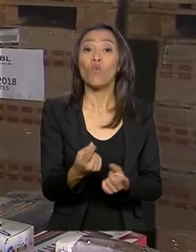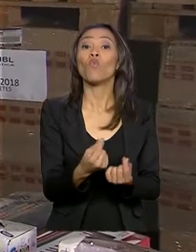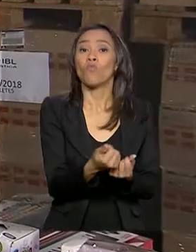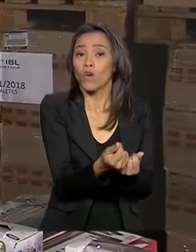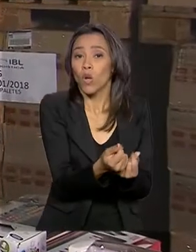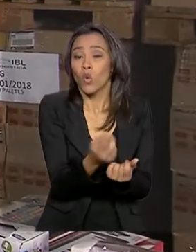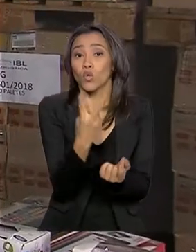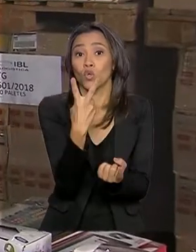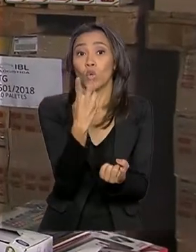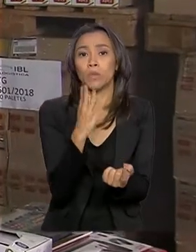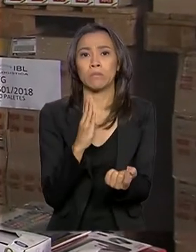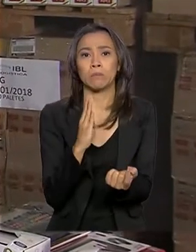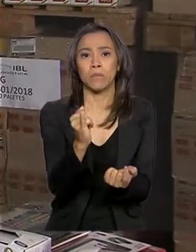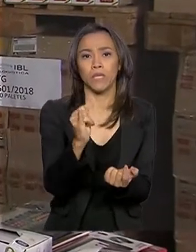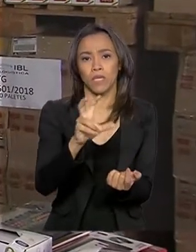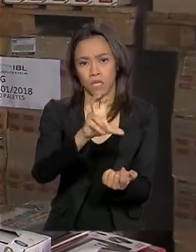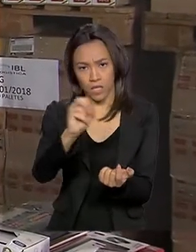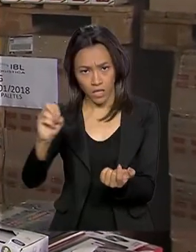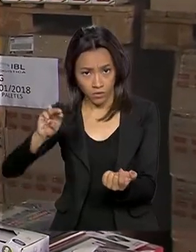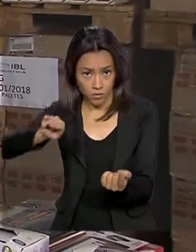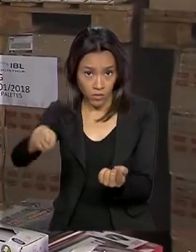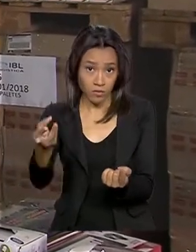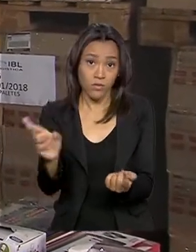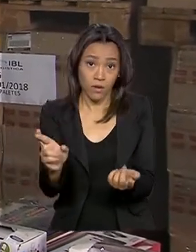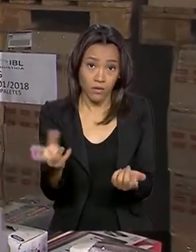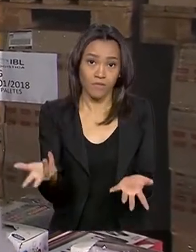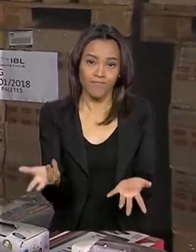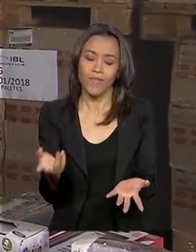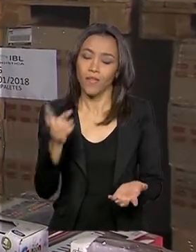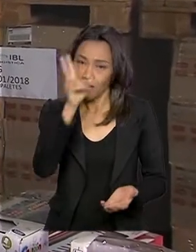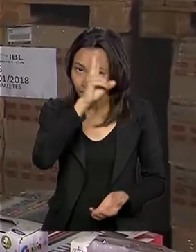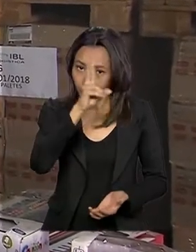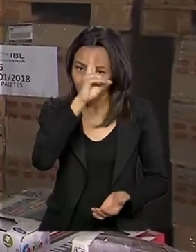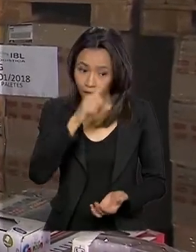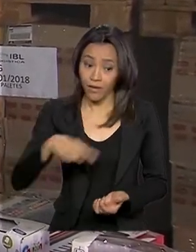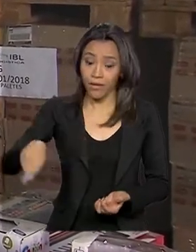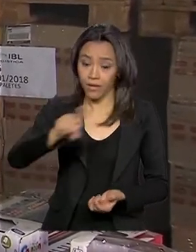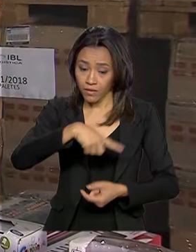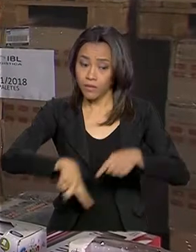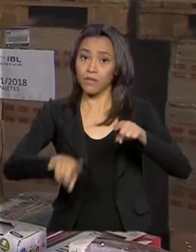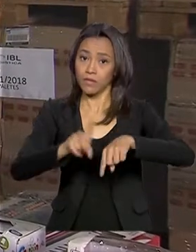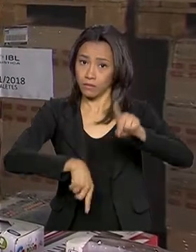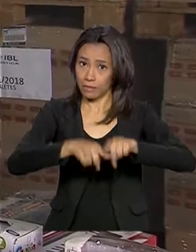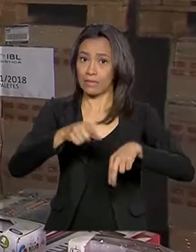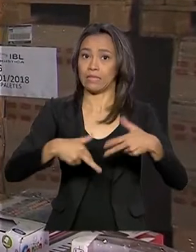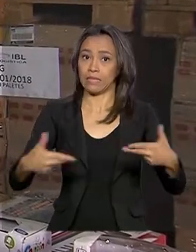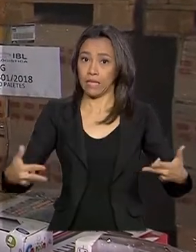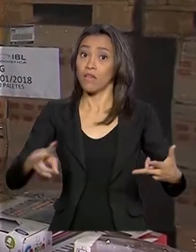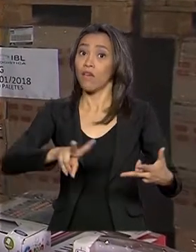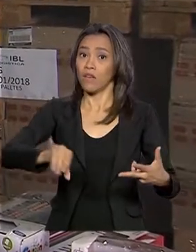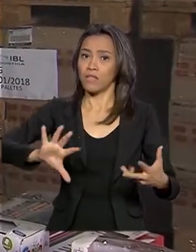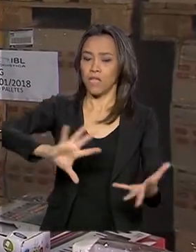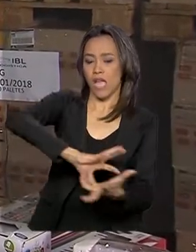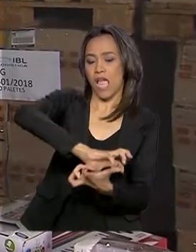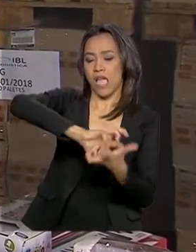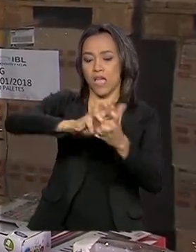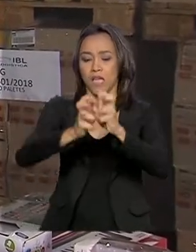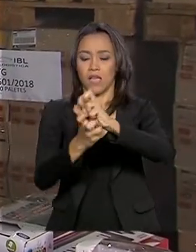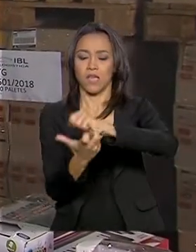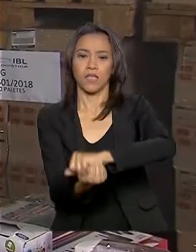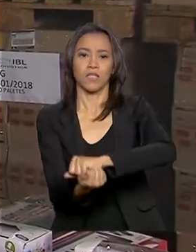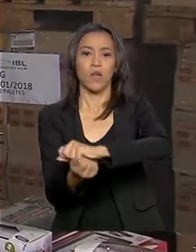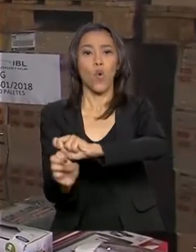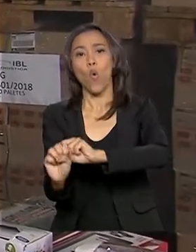2 bilhões e meio de reais. E vale lembrar que muitos desses produtos serão reciclados ou leiloados.